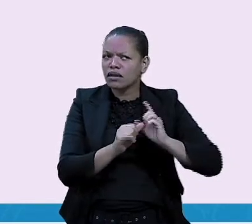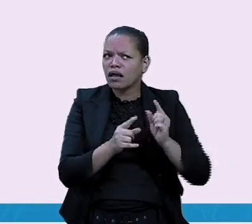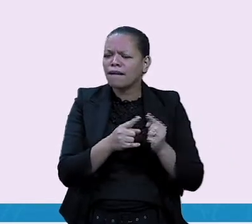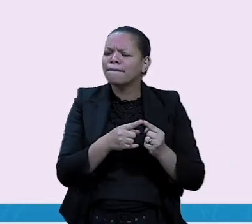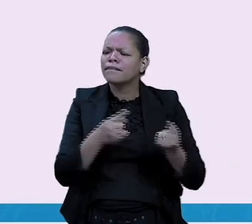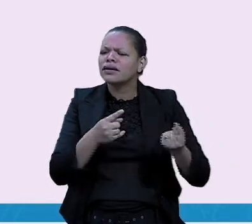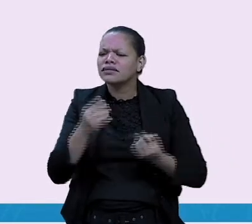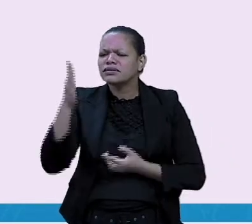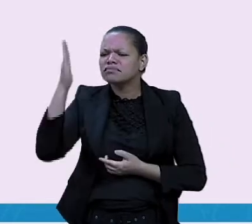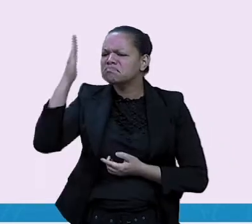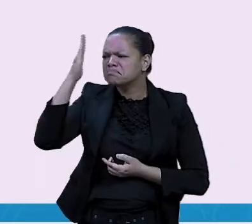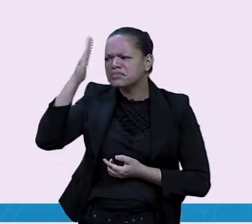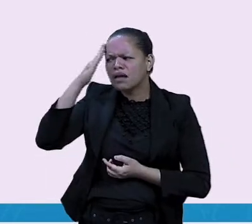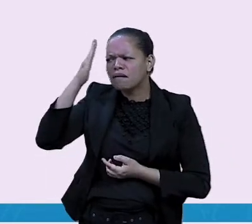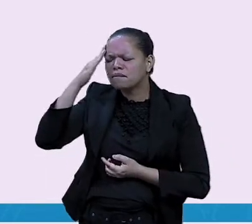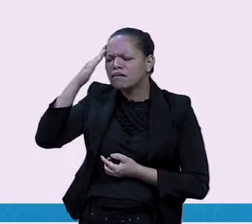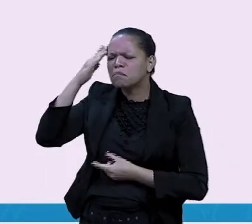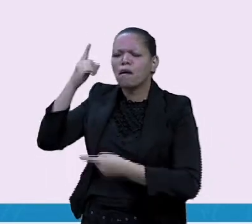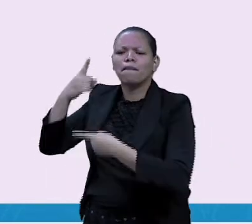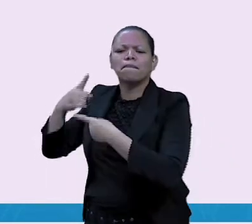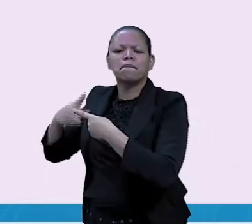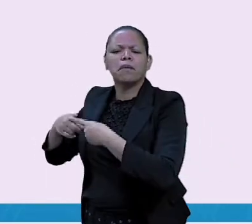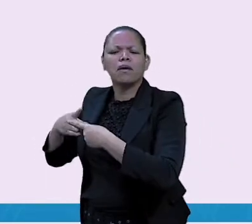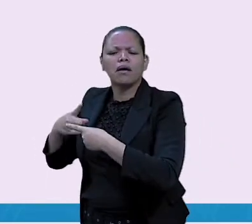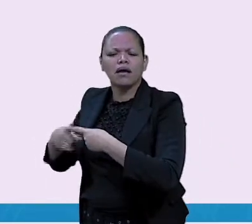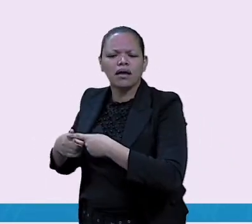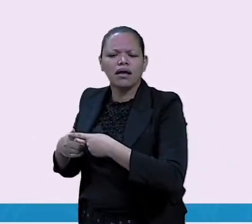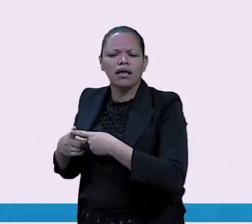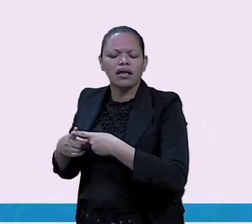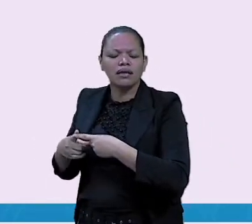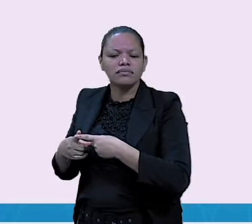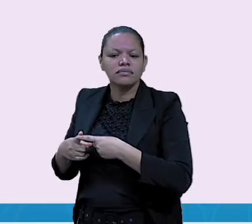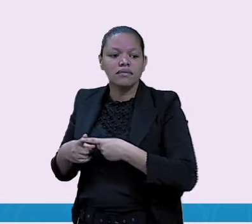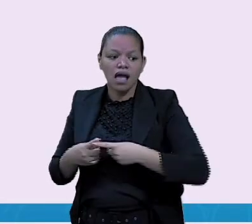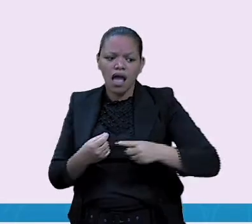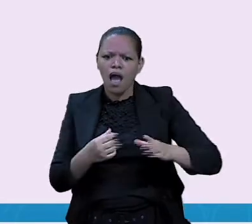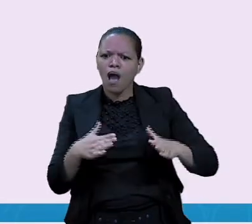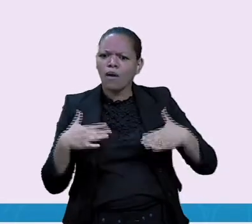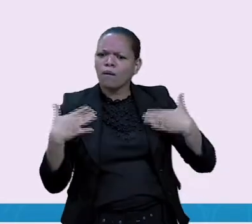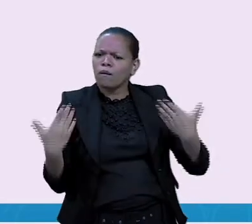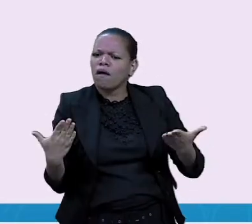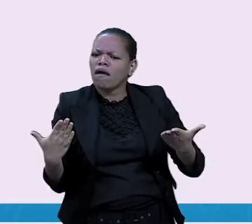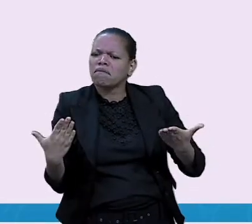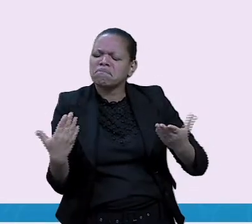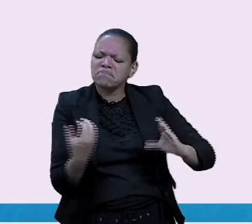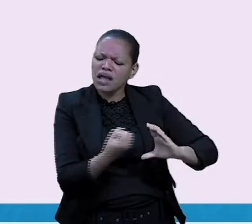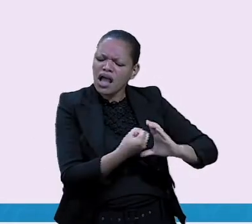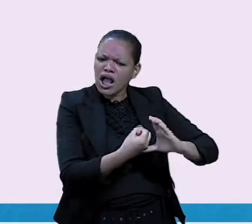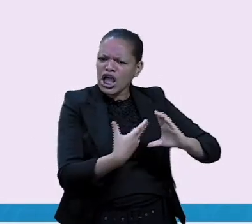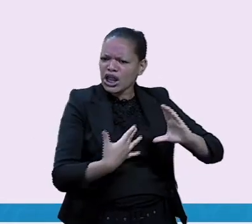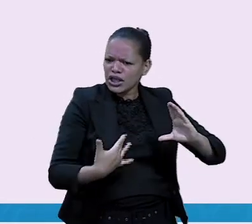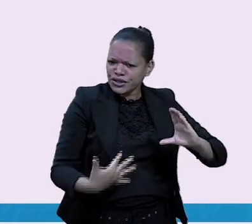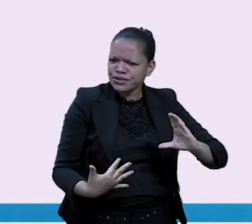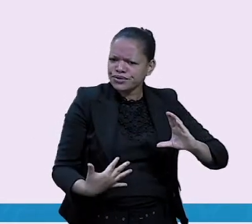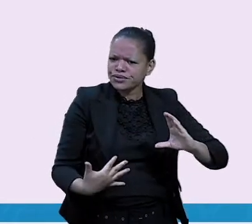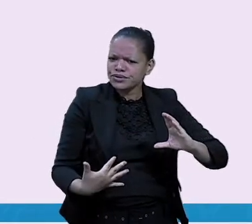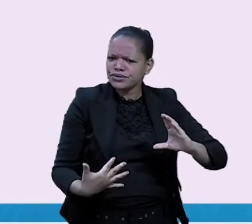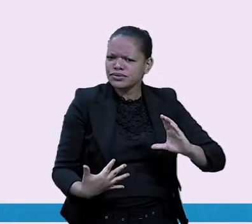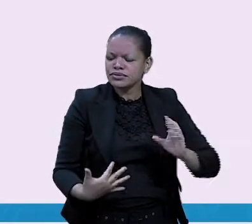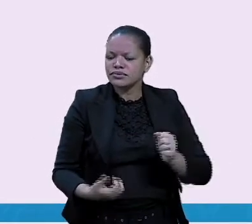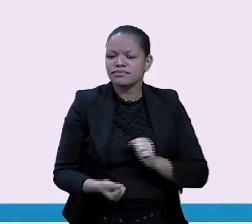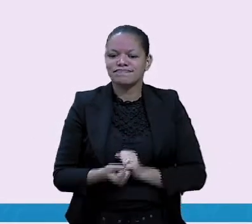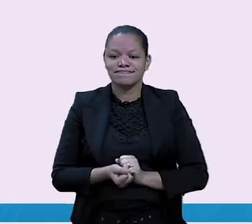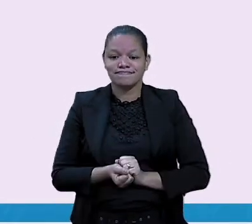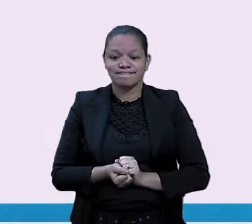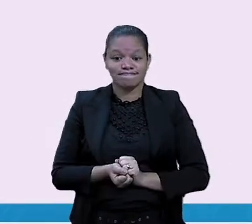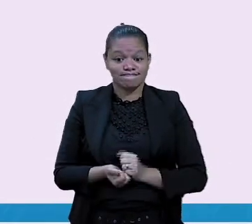que a gente sabe que nesse texto aqui teve e que a gente pode classificar como uma fábula? Vamos